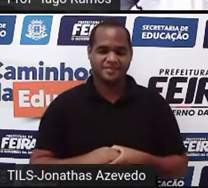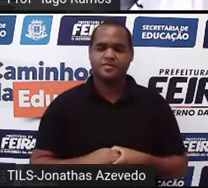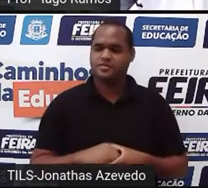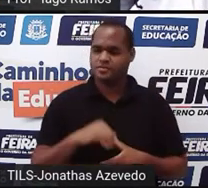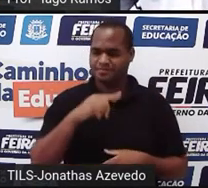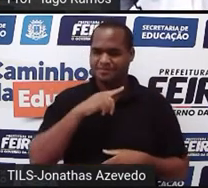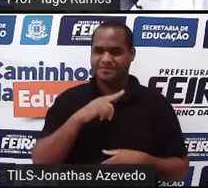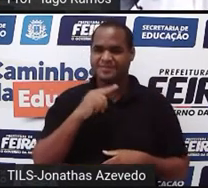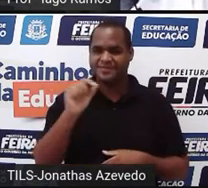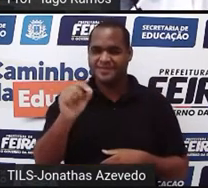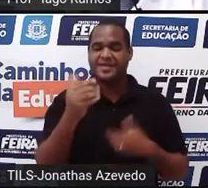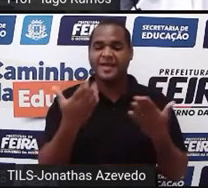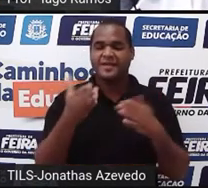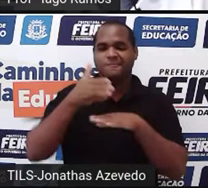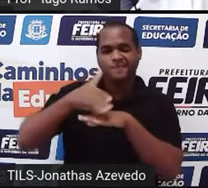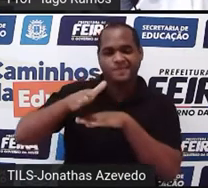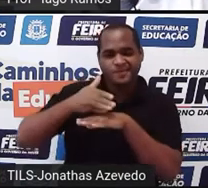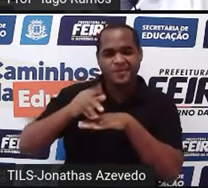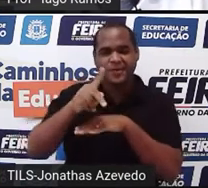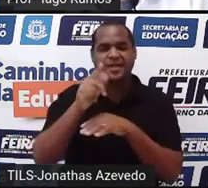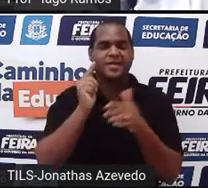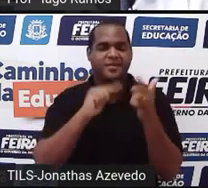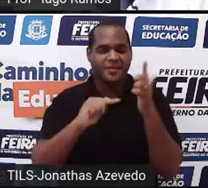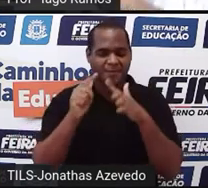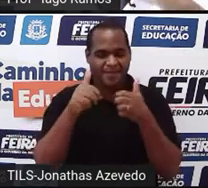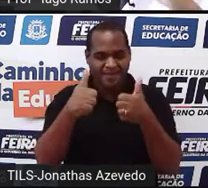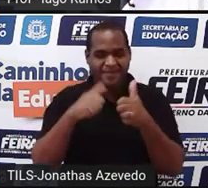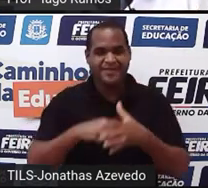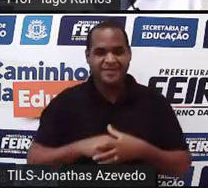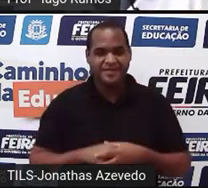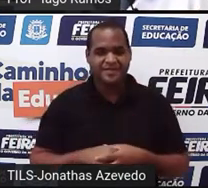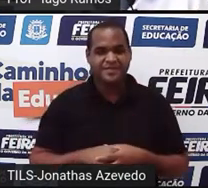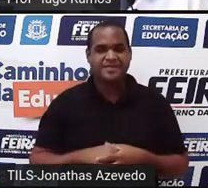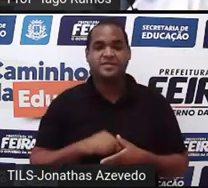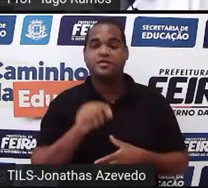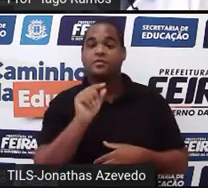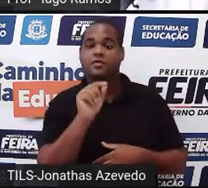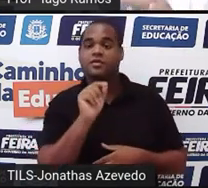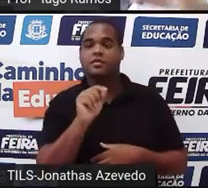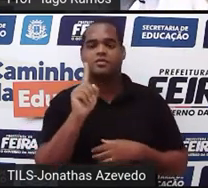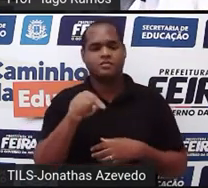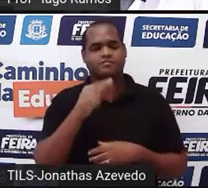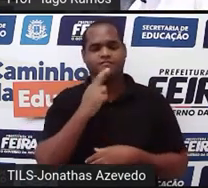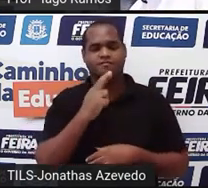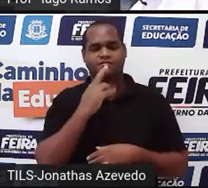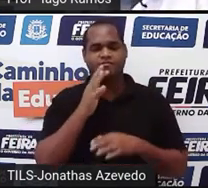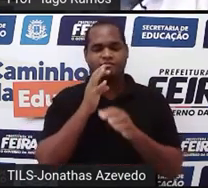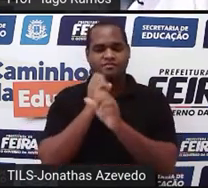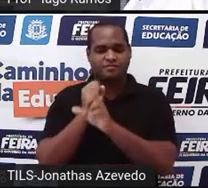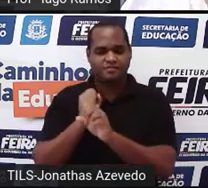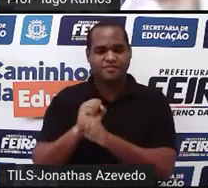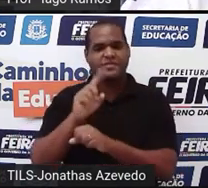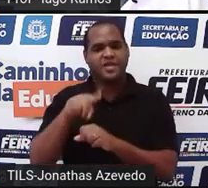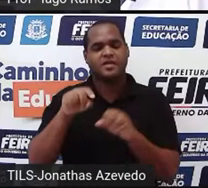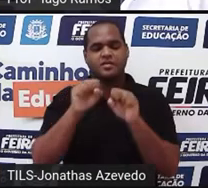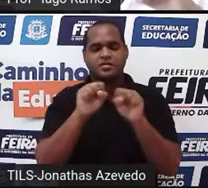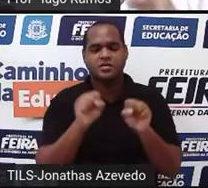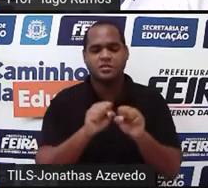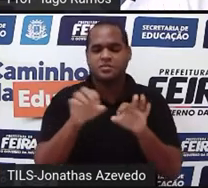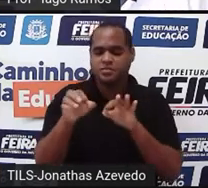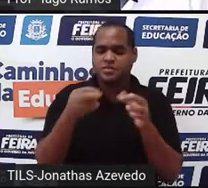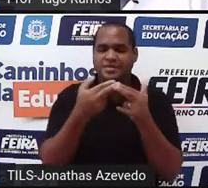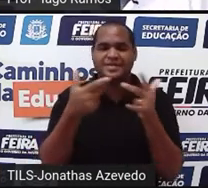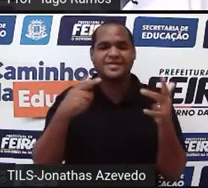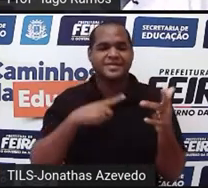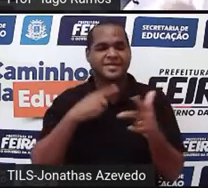Tá aí. Esse é o exercício que você tem que fazer, tá bom? Qual é a solução para o sistema formado